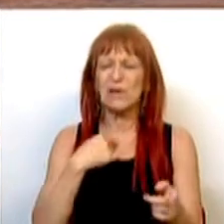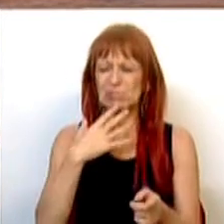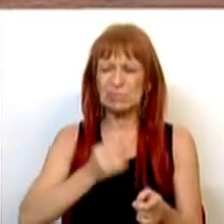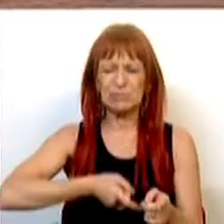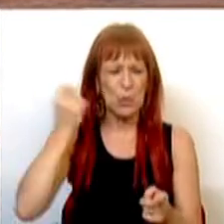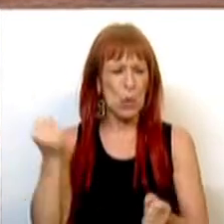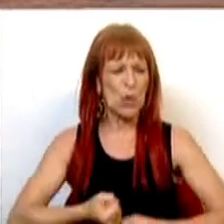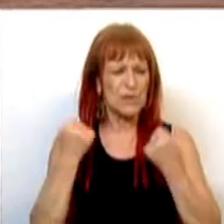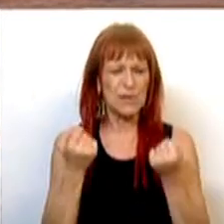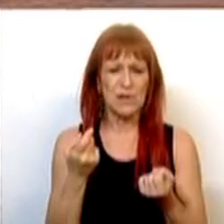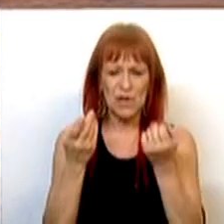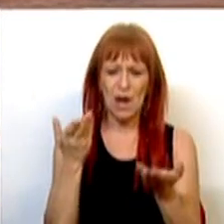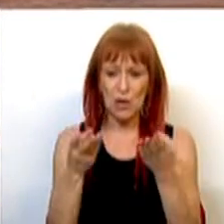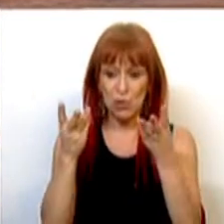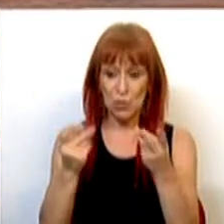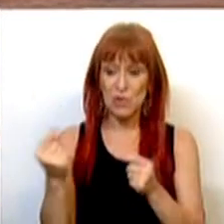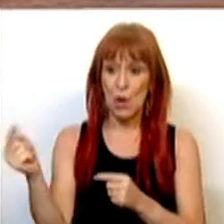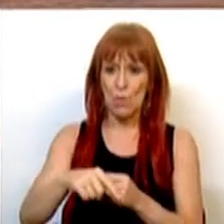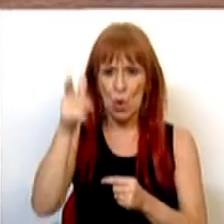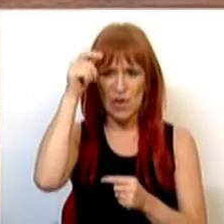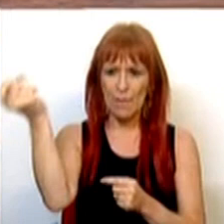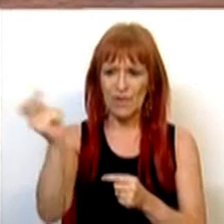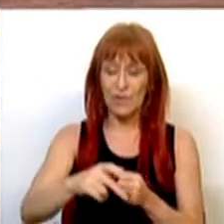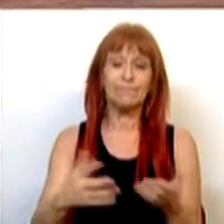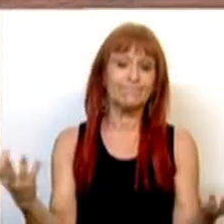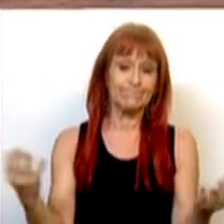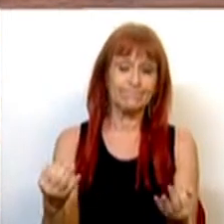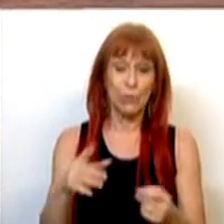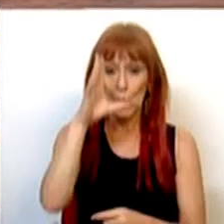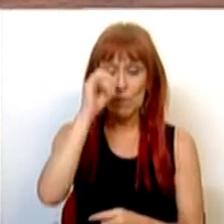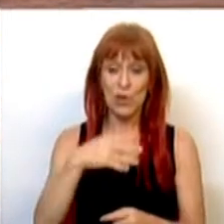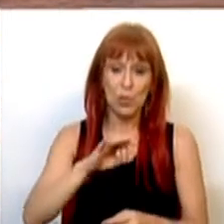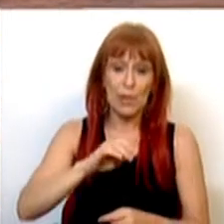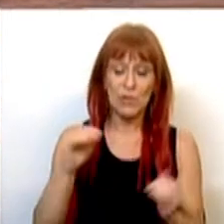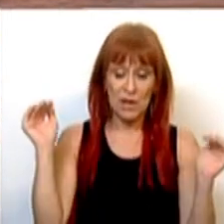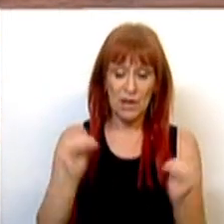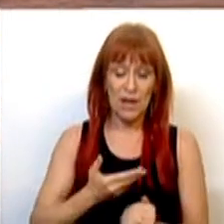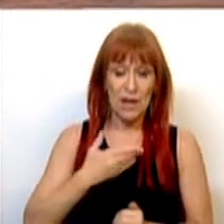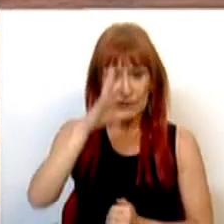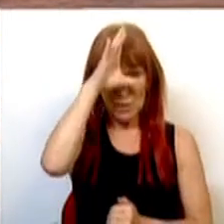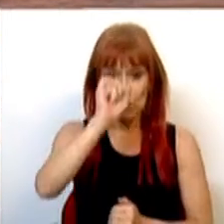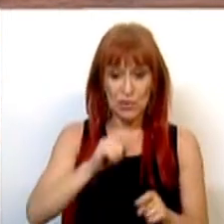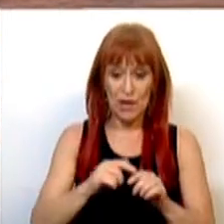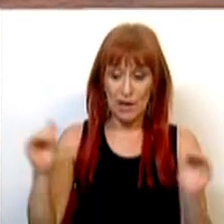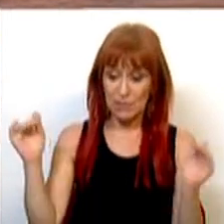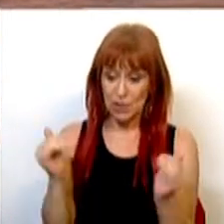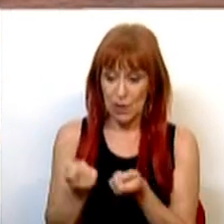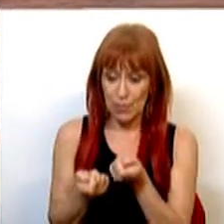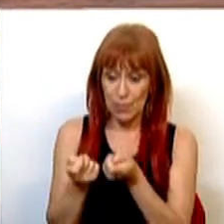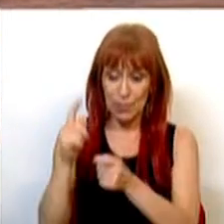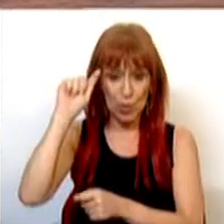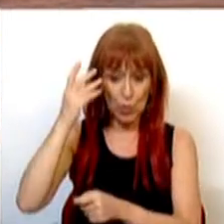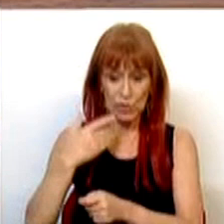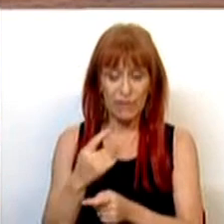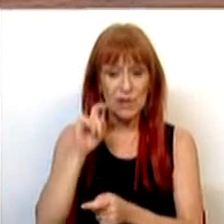que não conseguia equilibrar as contas e até que vinha aí o diabo. De facto, o governo do PS reduziu a dívida pública, diminuiu progressivamente o